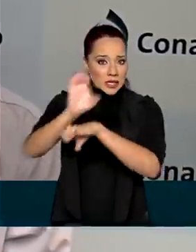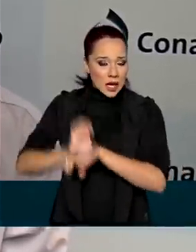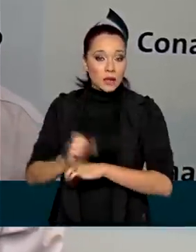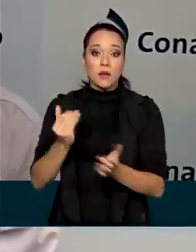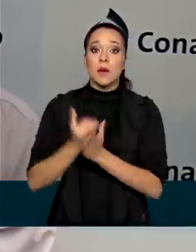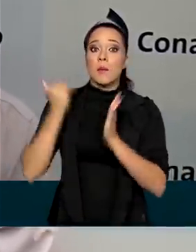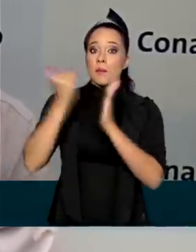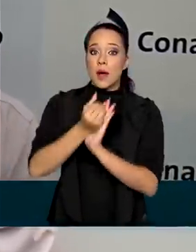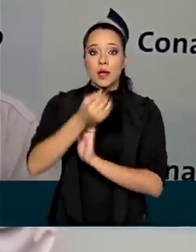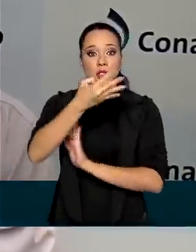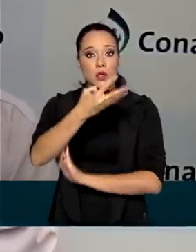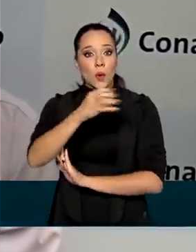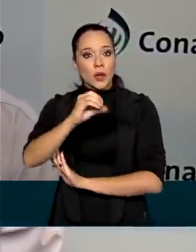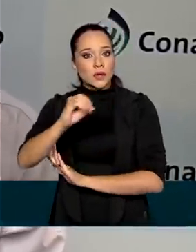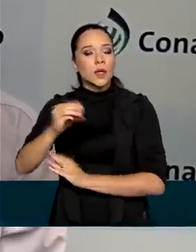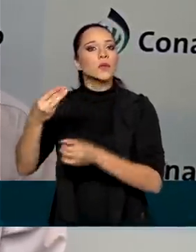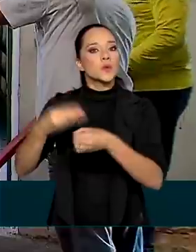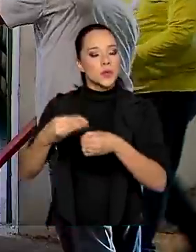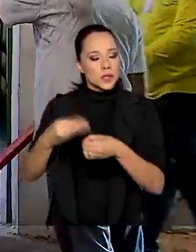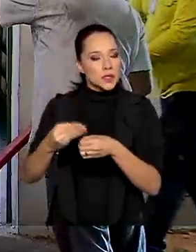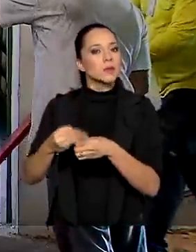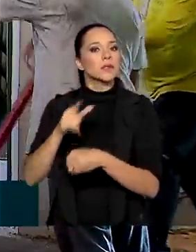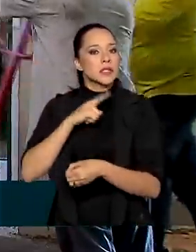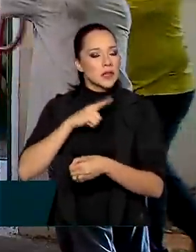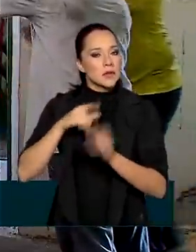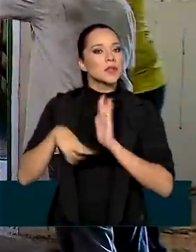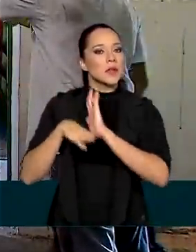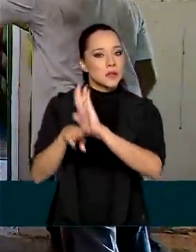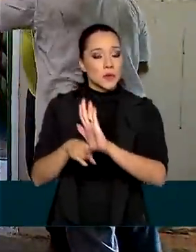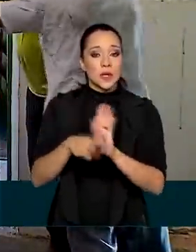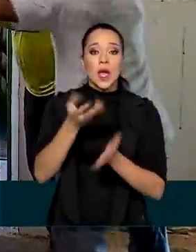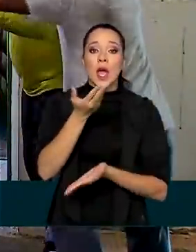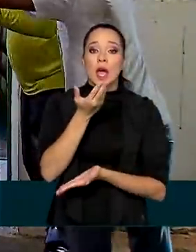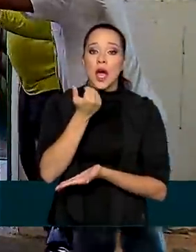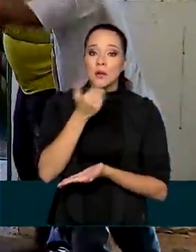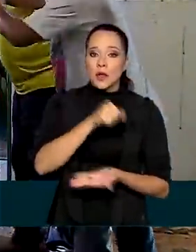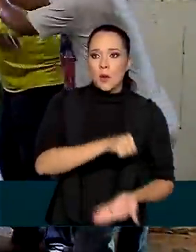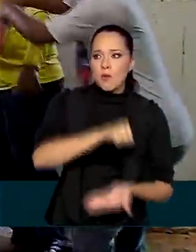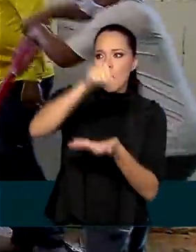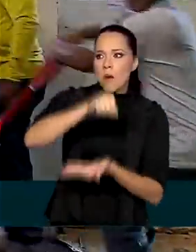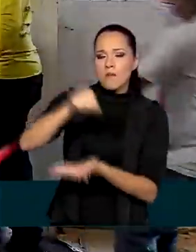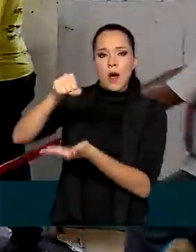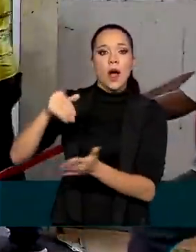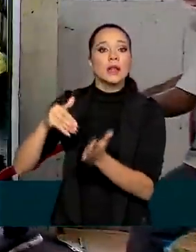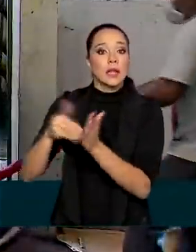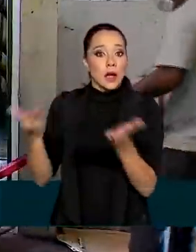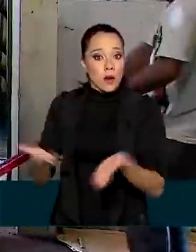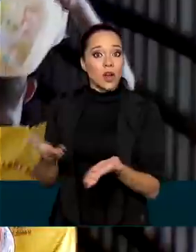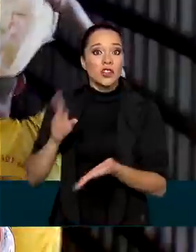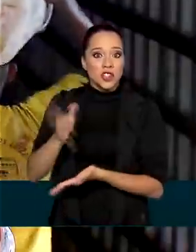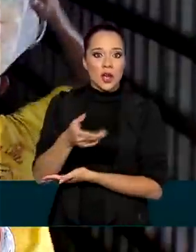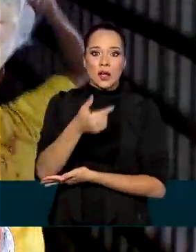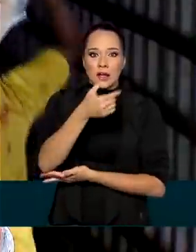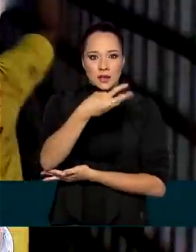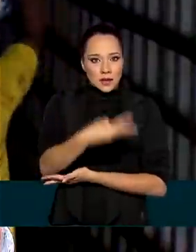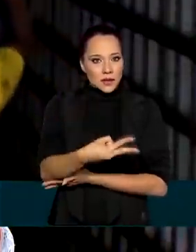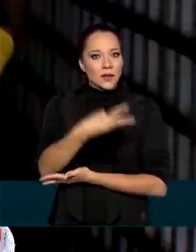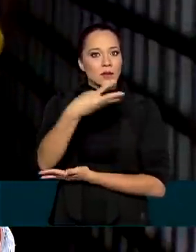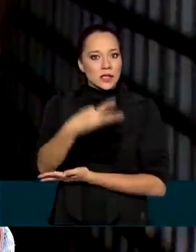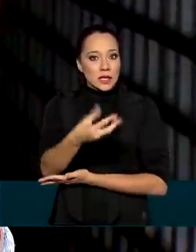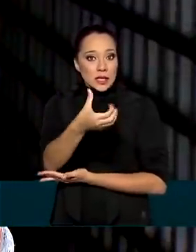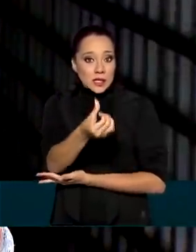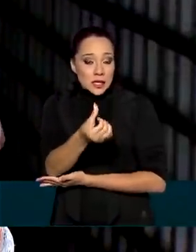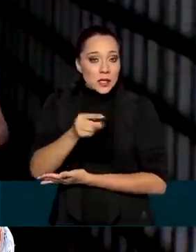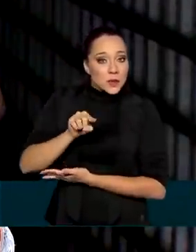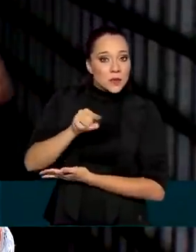mais de 400 municípios contemplados, sendo distribuídas até o momento 336 mil